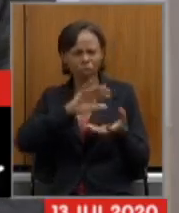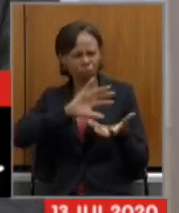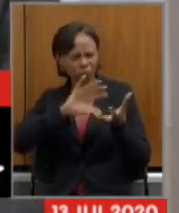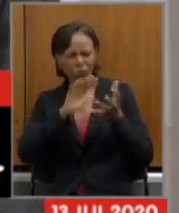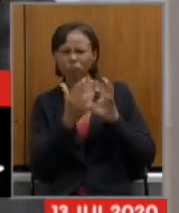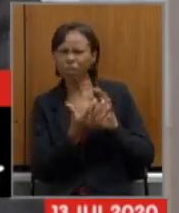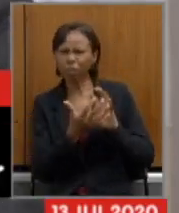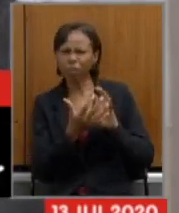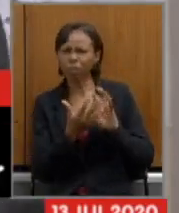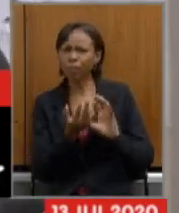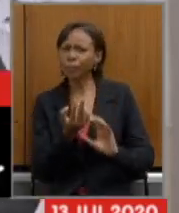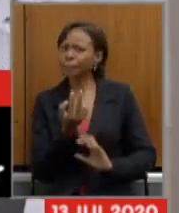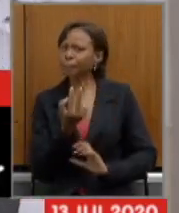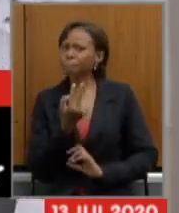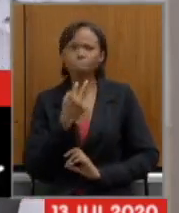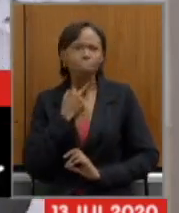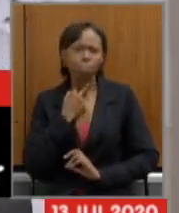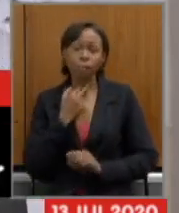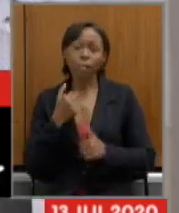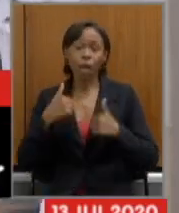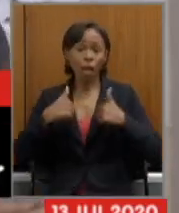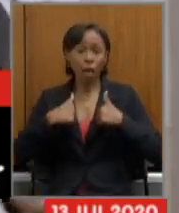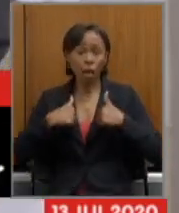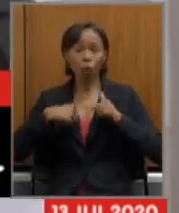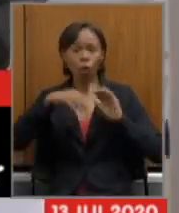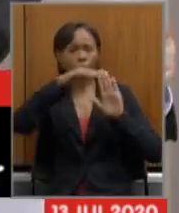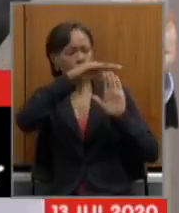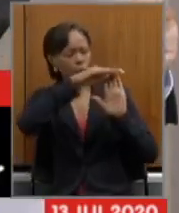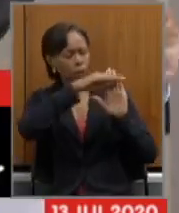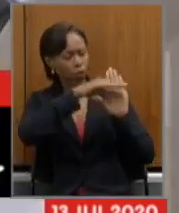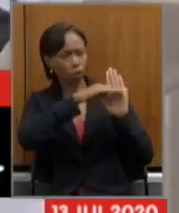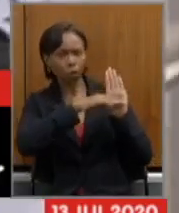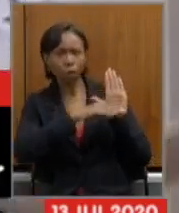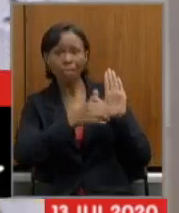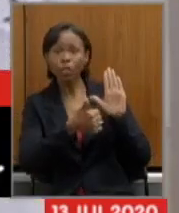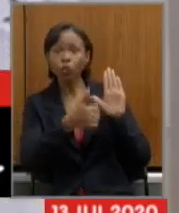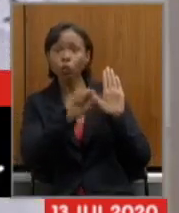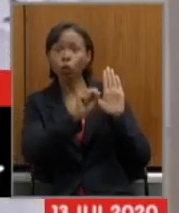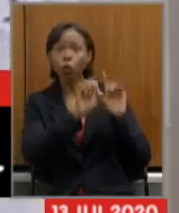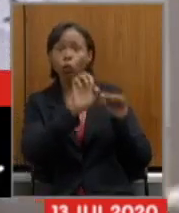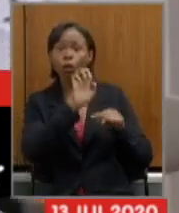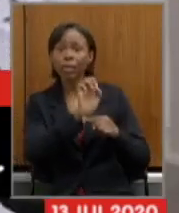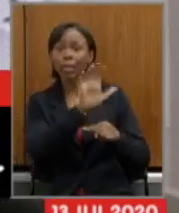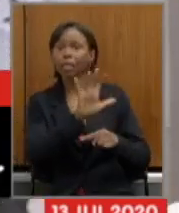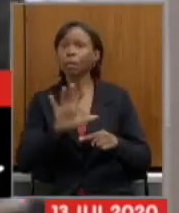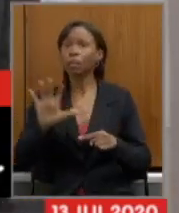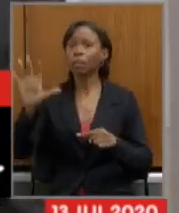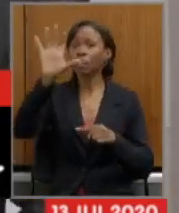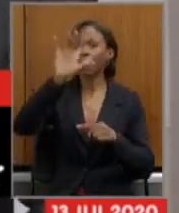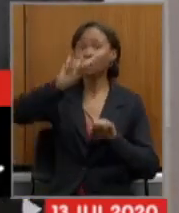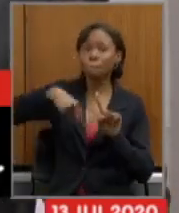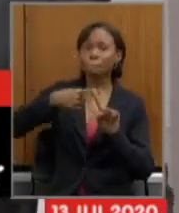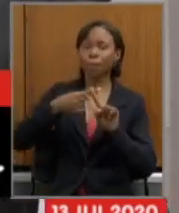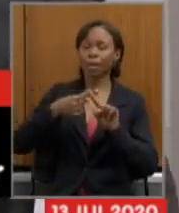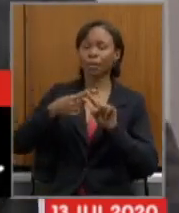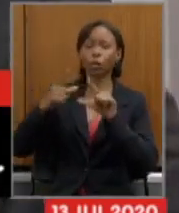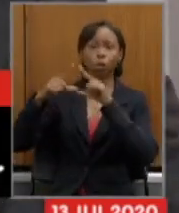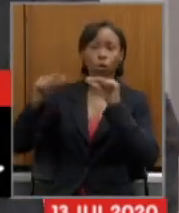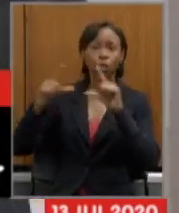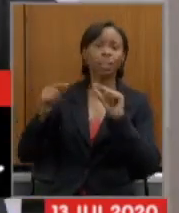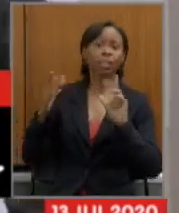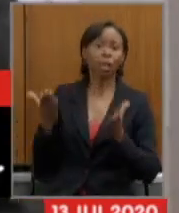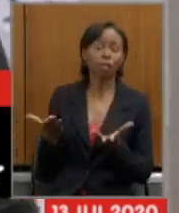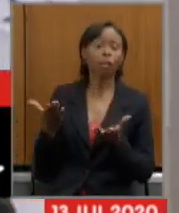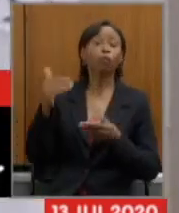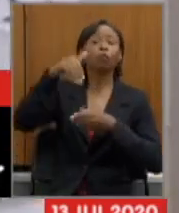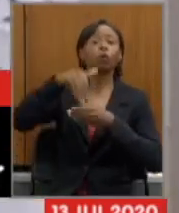que não poderia estou aqui com a lista de 18 estados e a União que votou a reforma